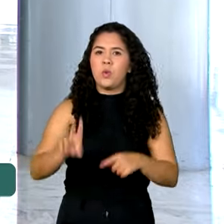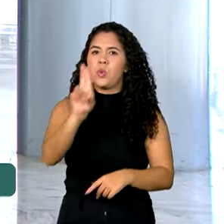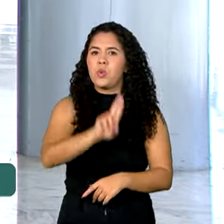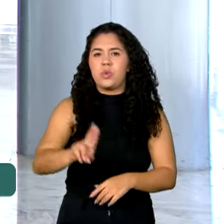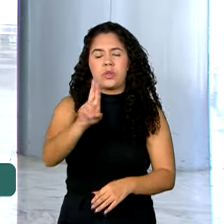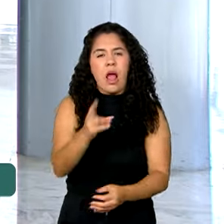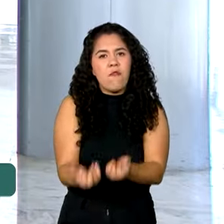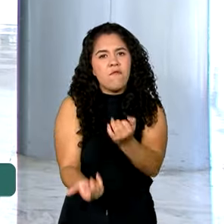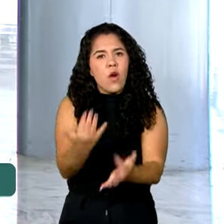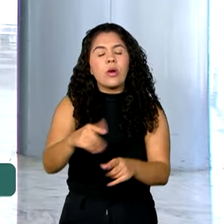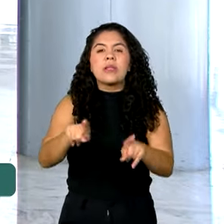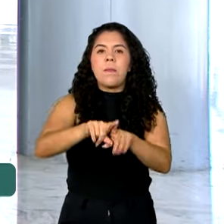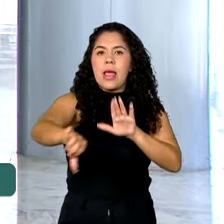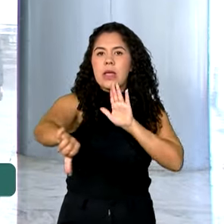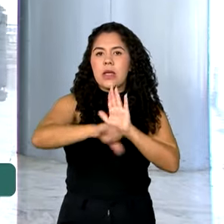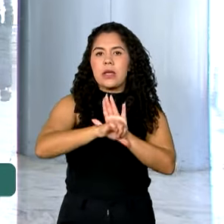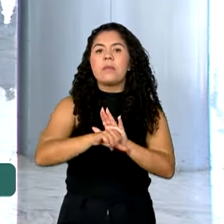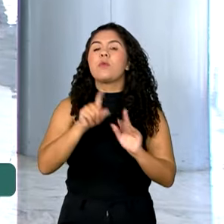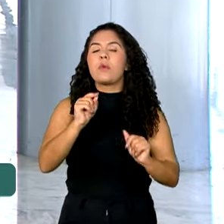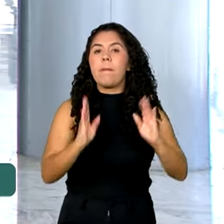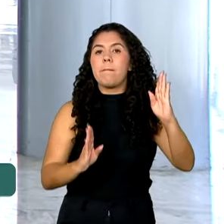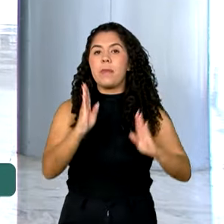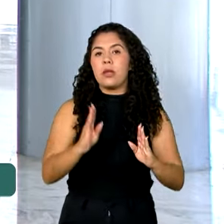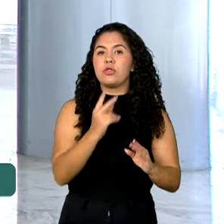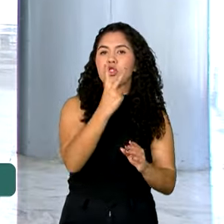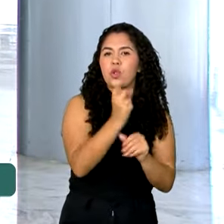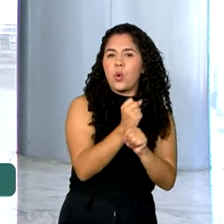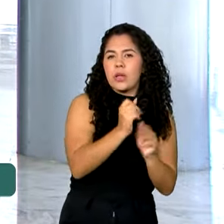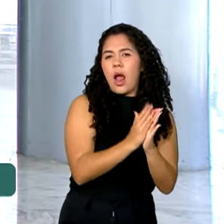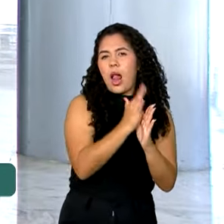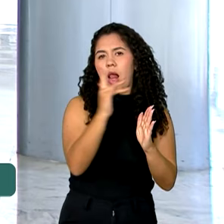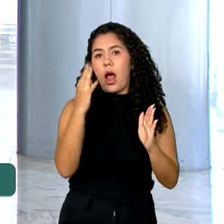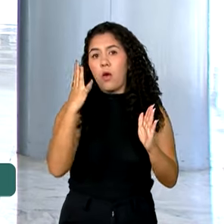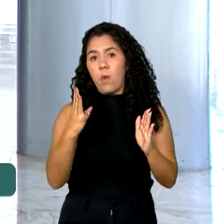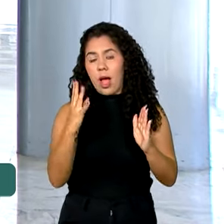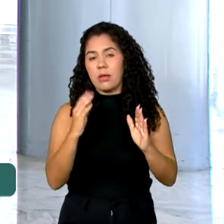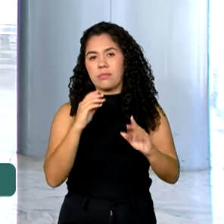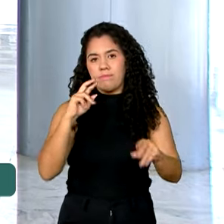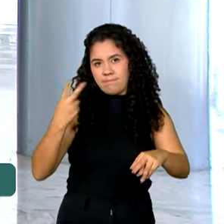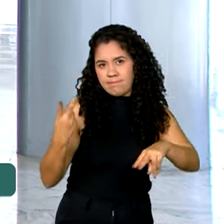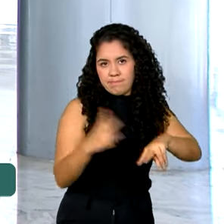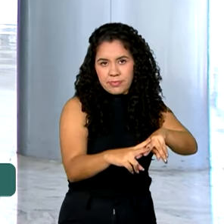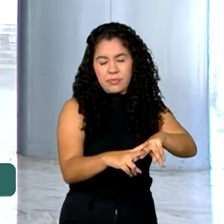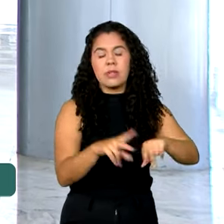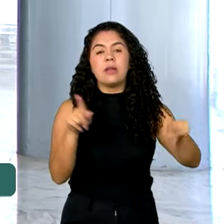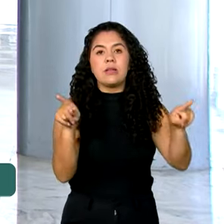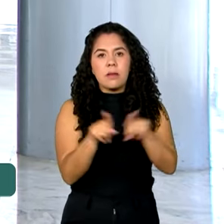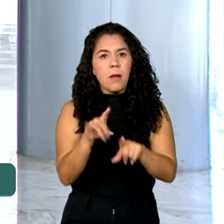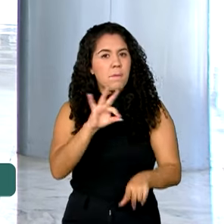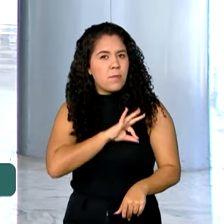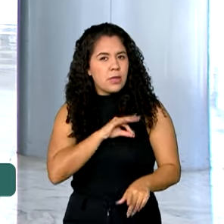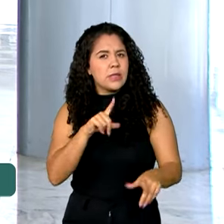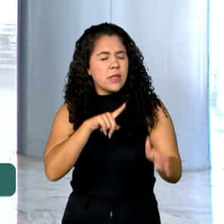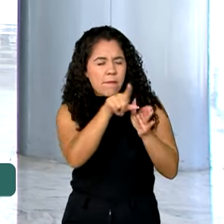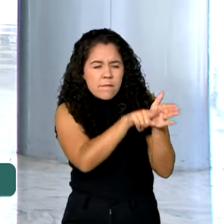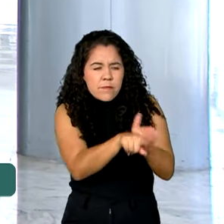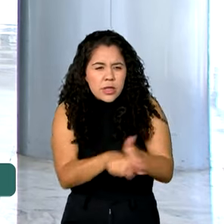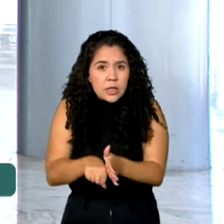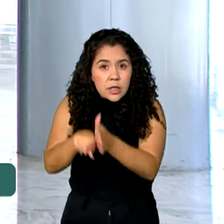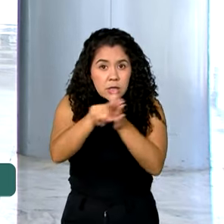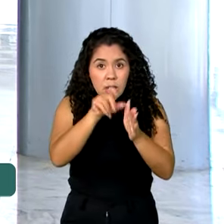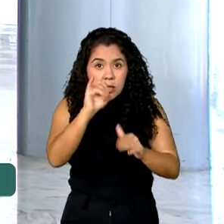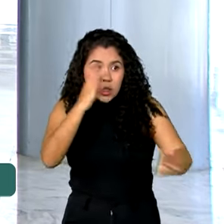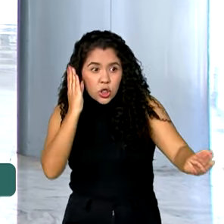crime, com pena de dois a quatro anos de prisão. A polícia investiga os incêndios e os responsáveis serão